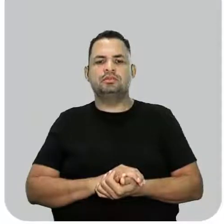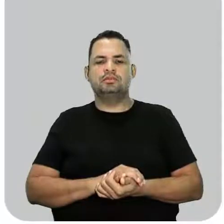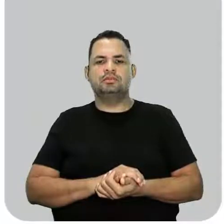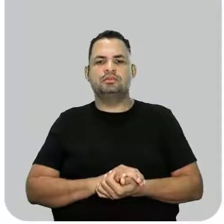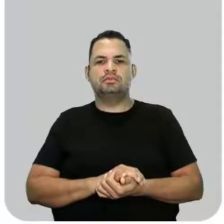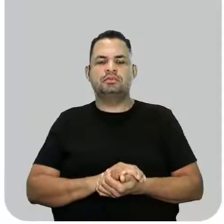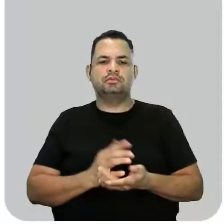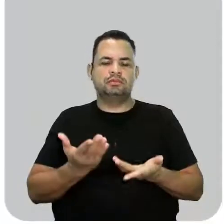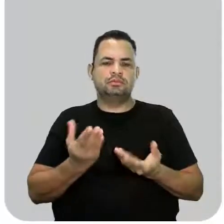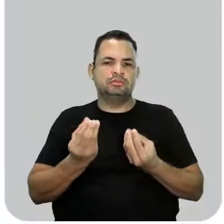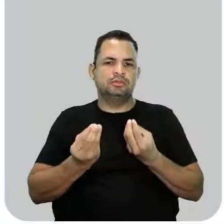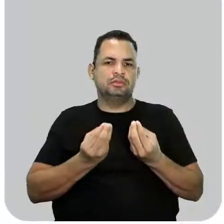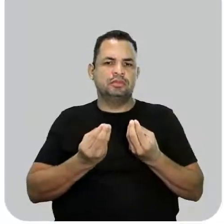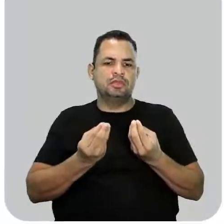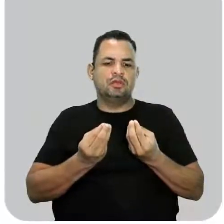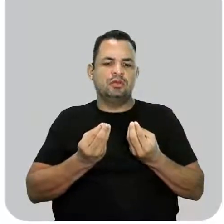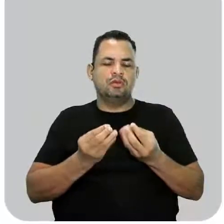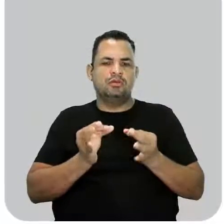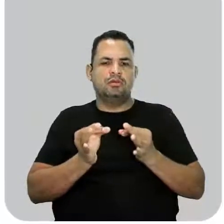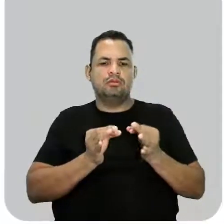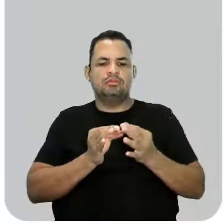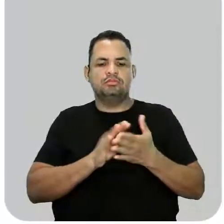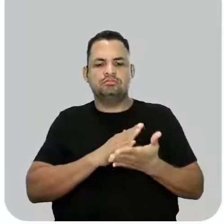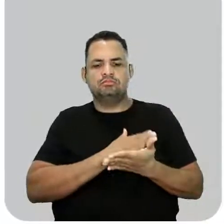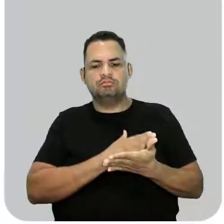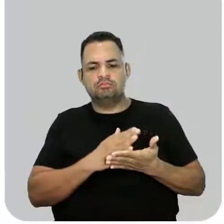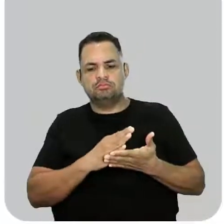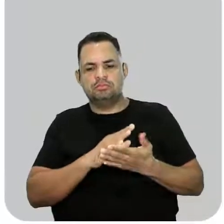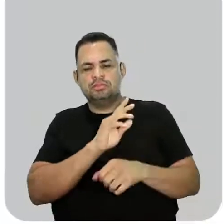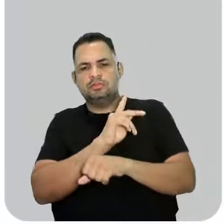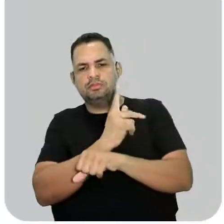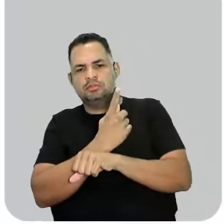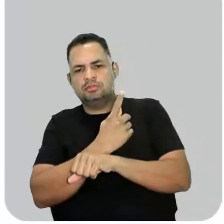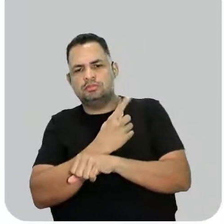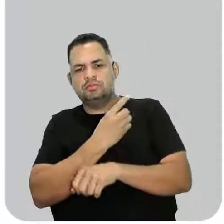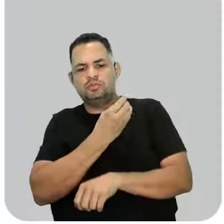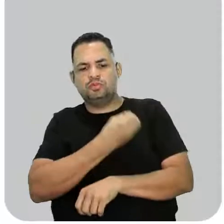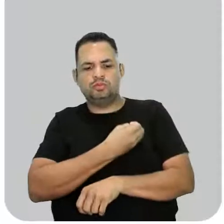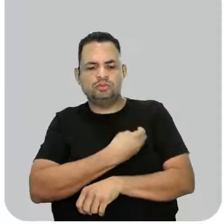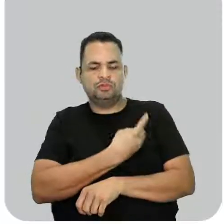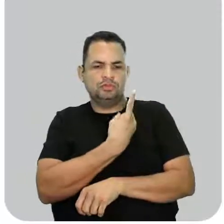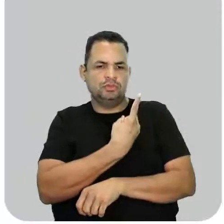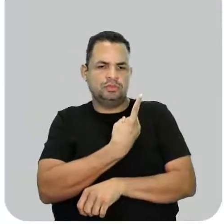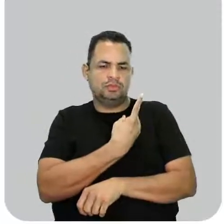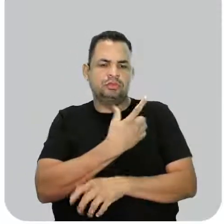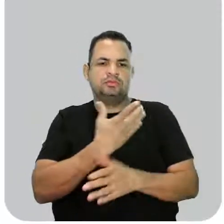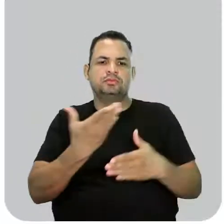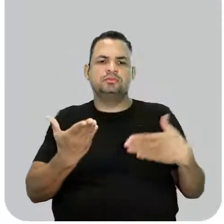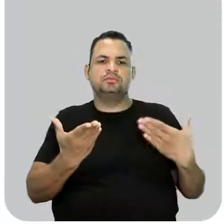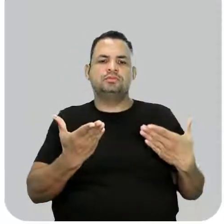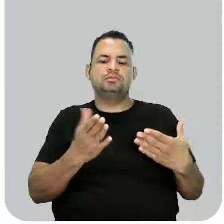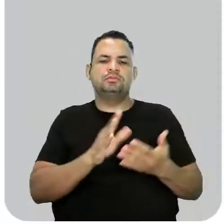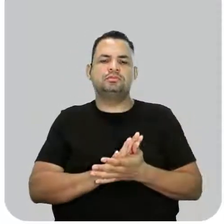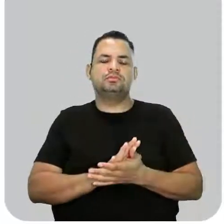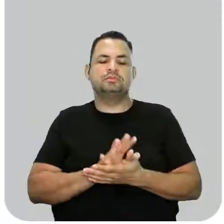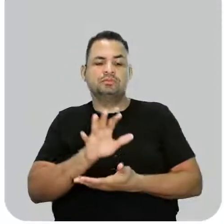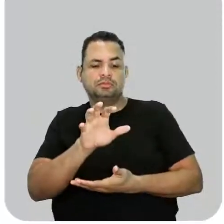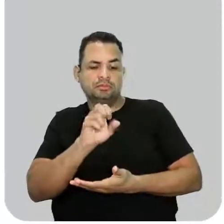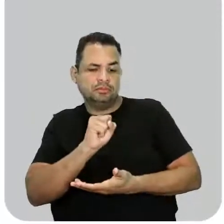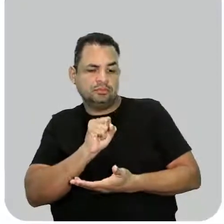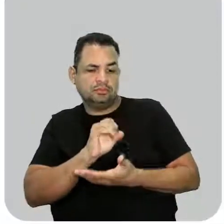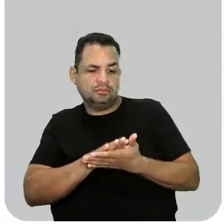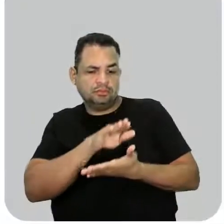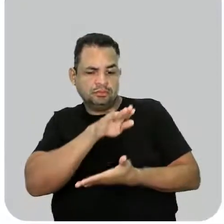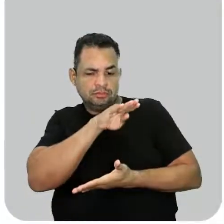gente? Se a gente for olhar, a tabela começa lá no hidrogênio, o elemento número 1. E aí, se você pegar a